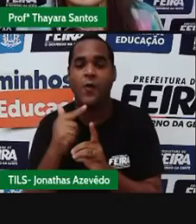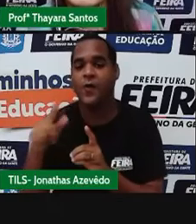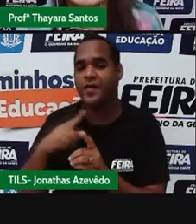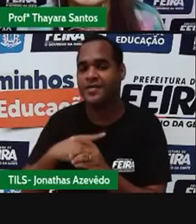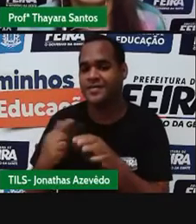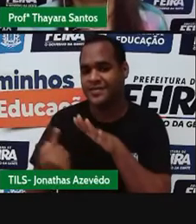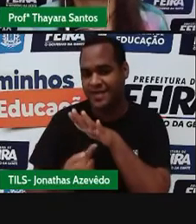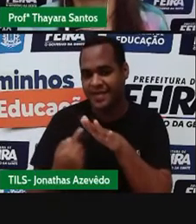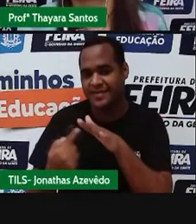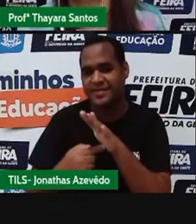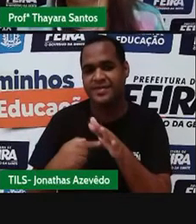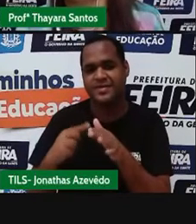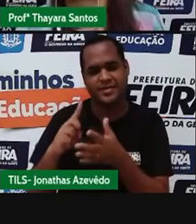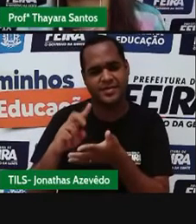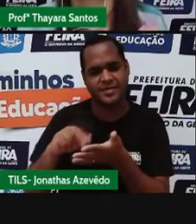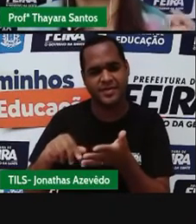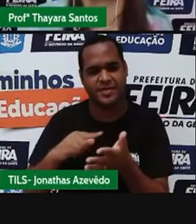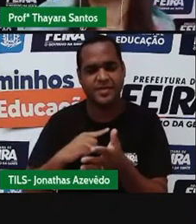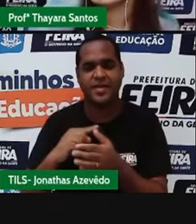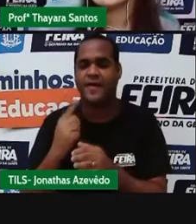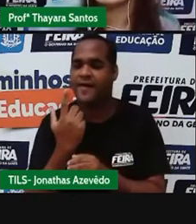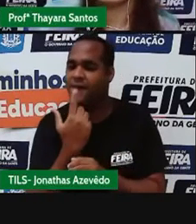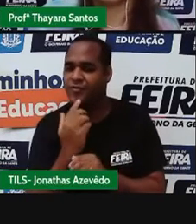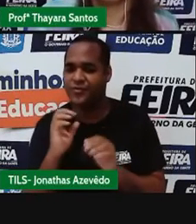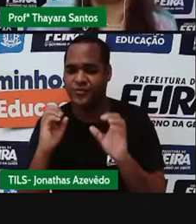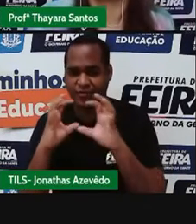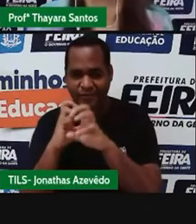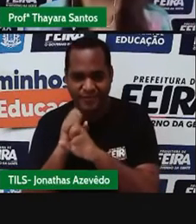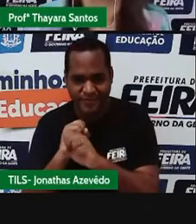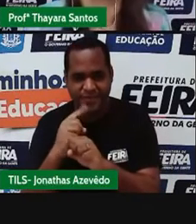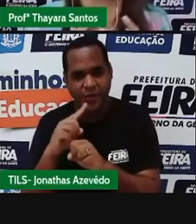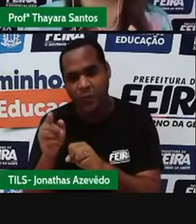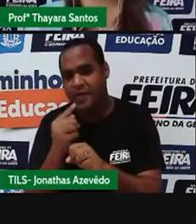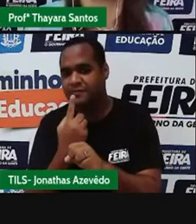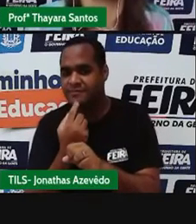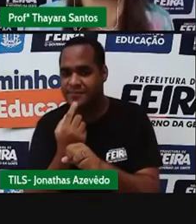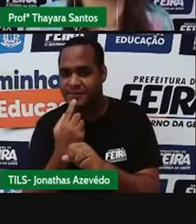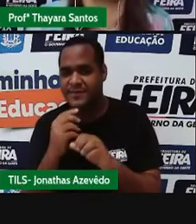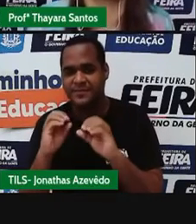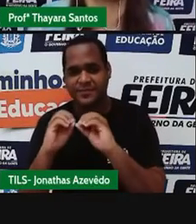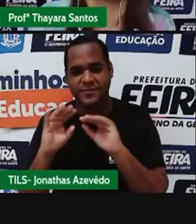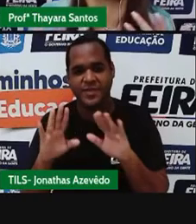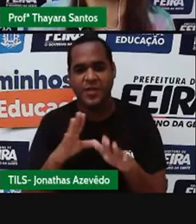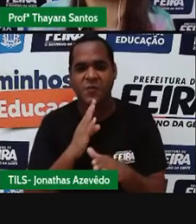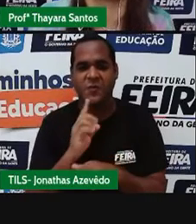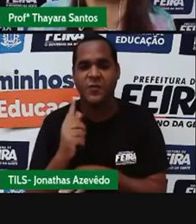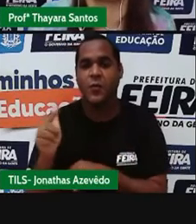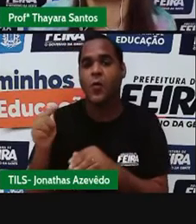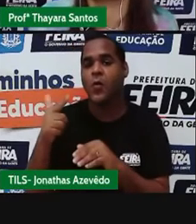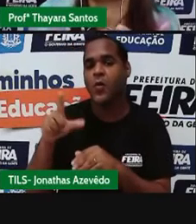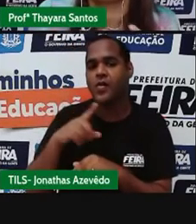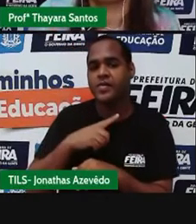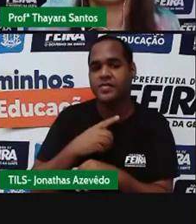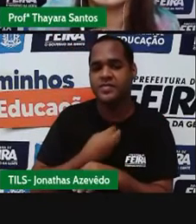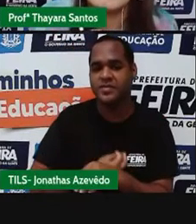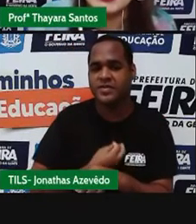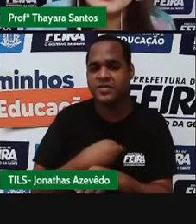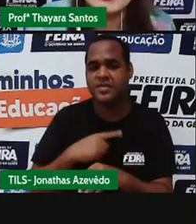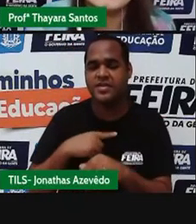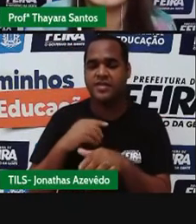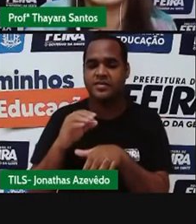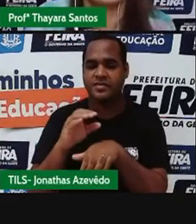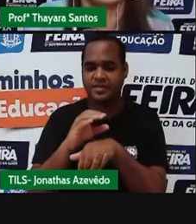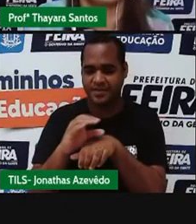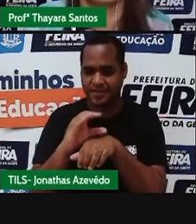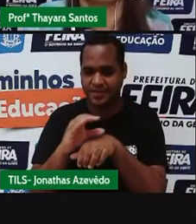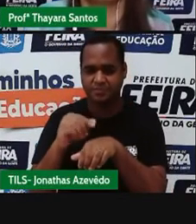nobres, os lantanídeos, os actinídeos e aqueles que a gente ainda não tem conhecimento sobre as suas propriedades químicas.